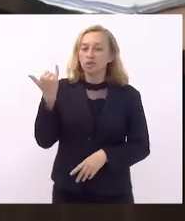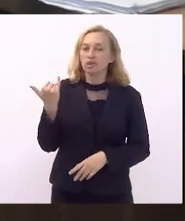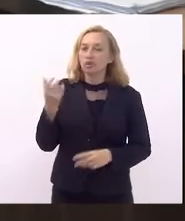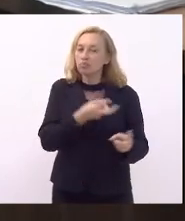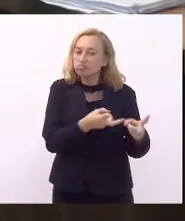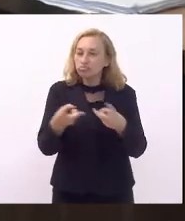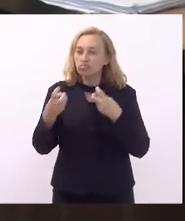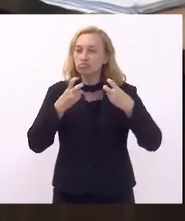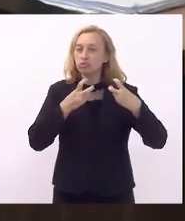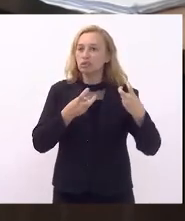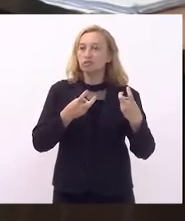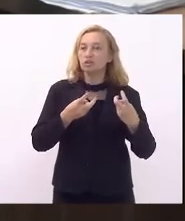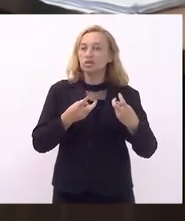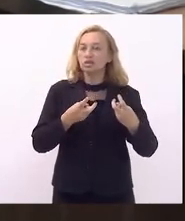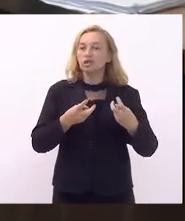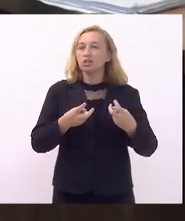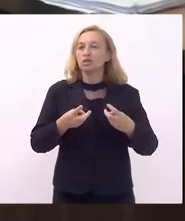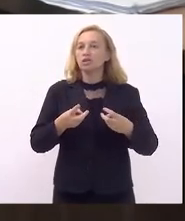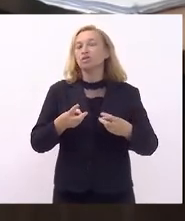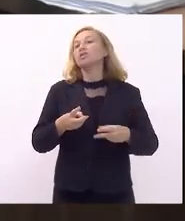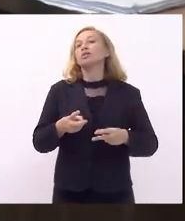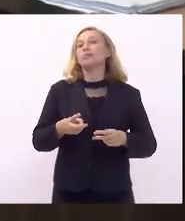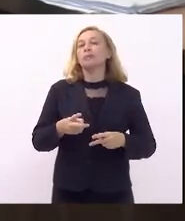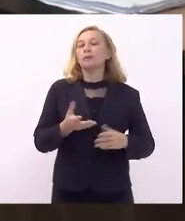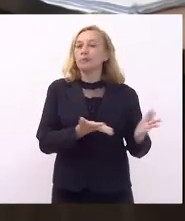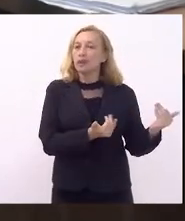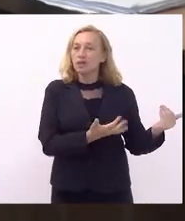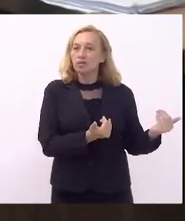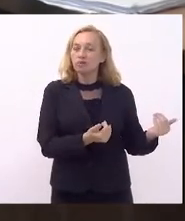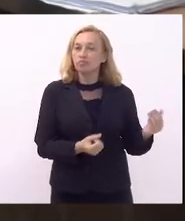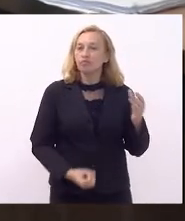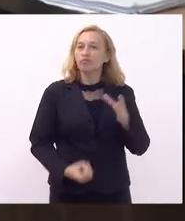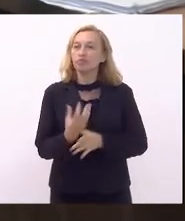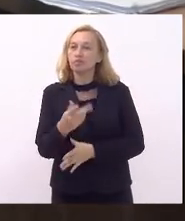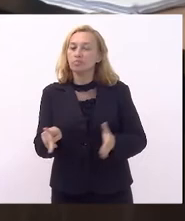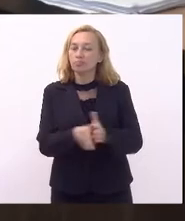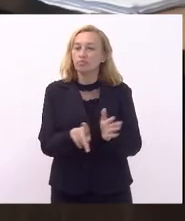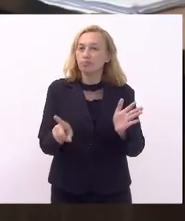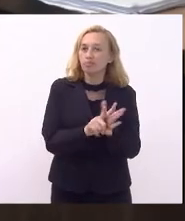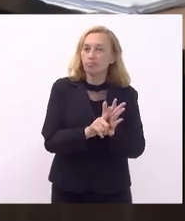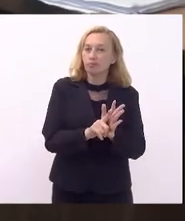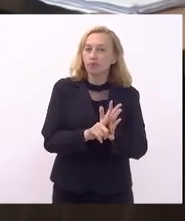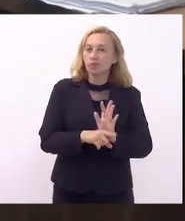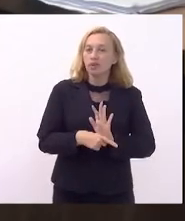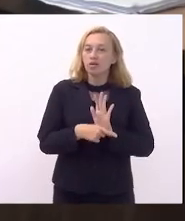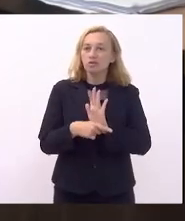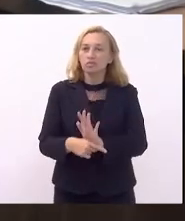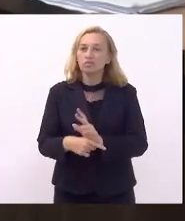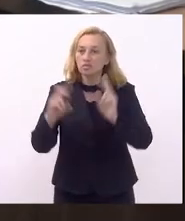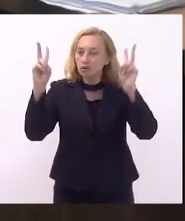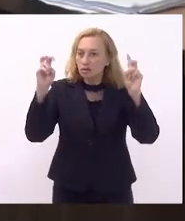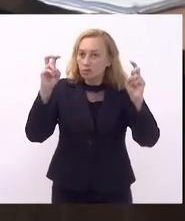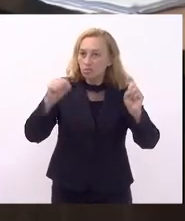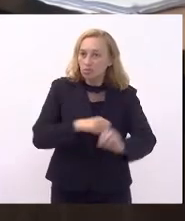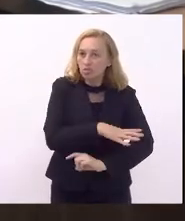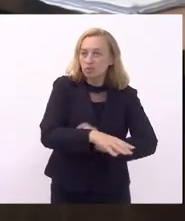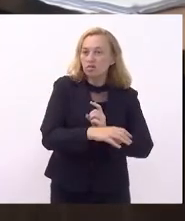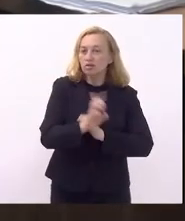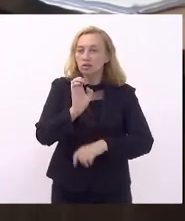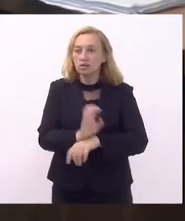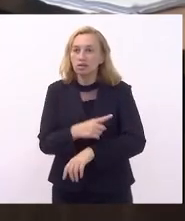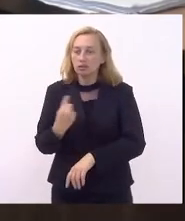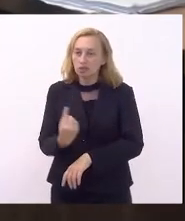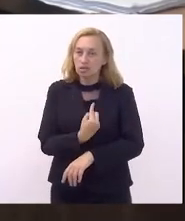Observar os parlamentares juvenis construindo projetos de leis para tentar dar conta das questões sociais do nosso Estado,